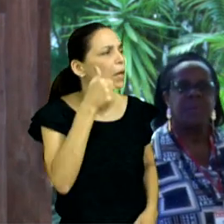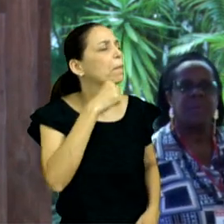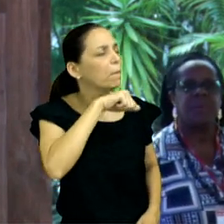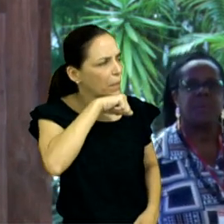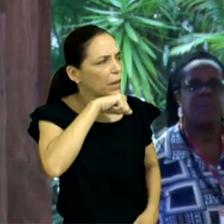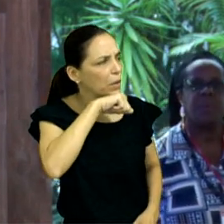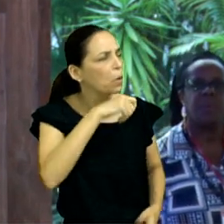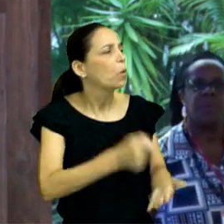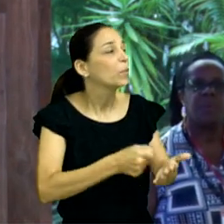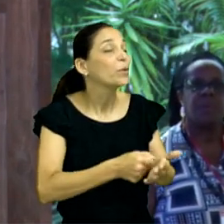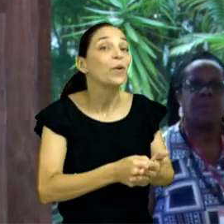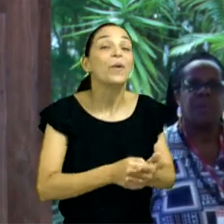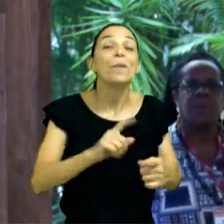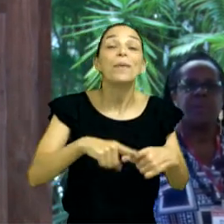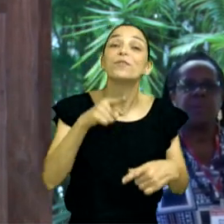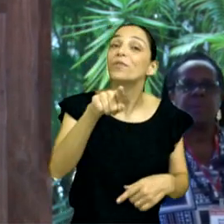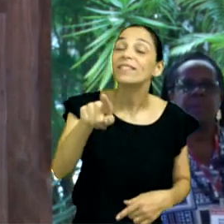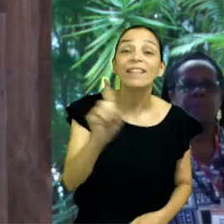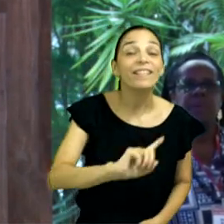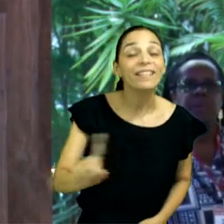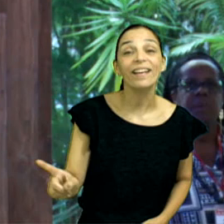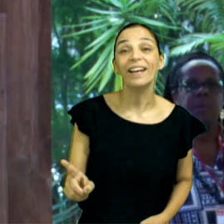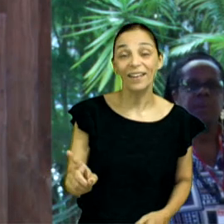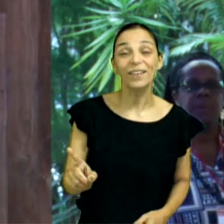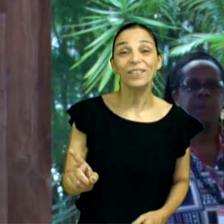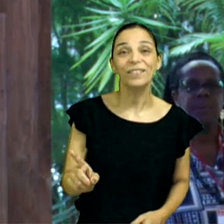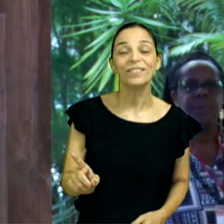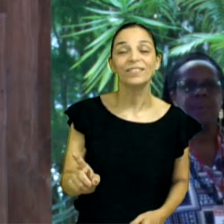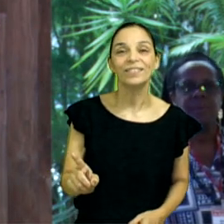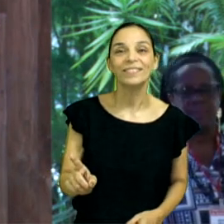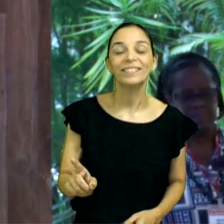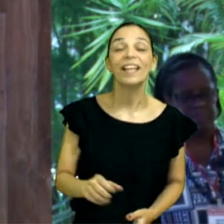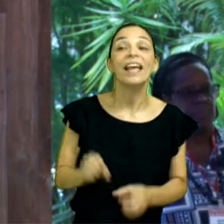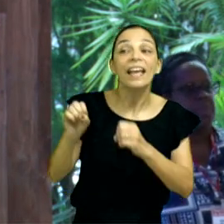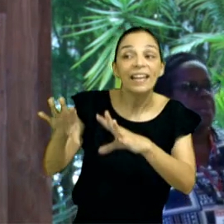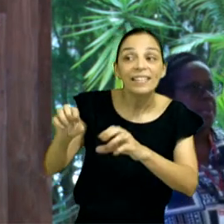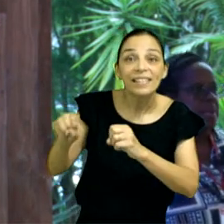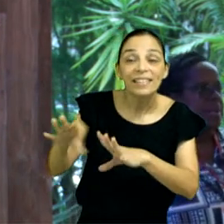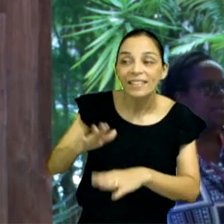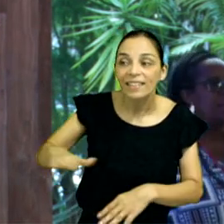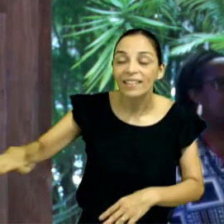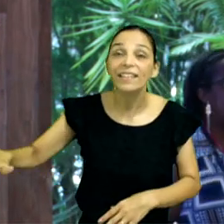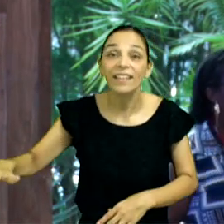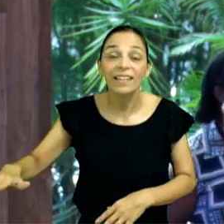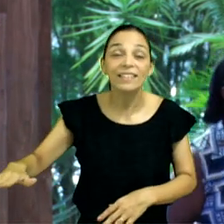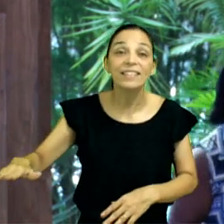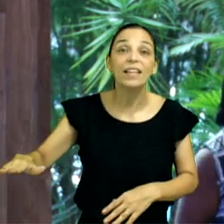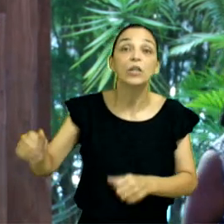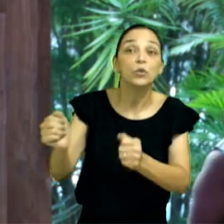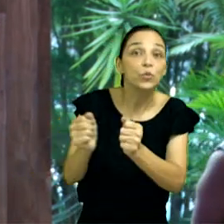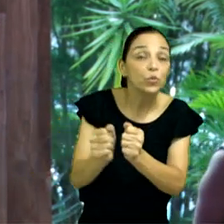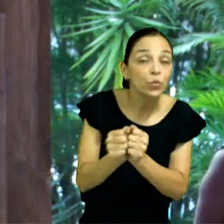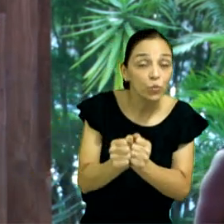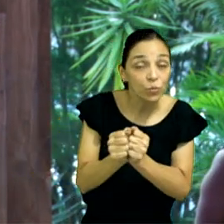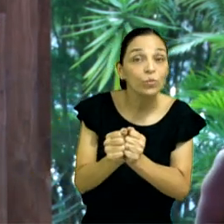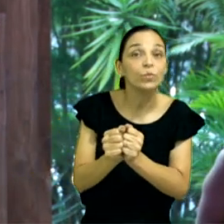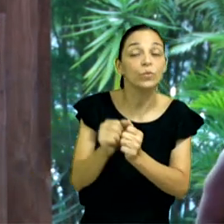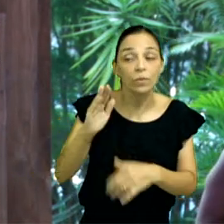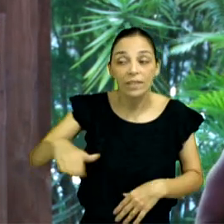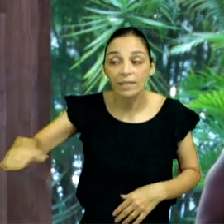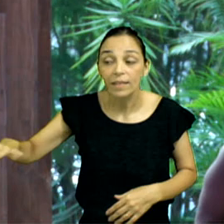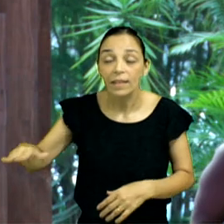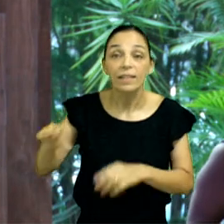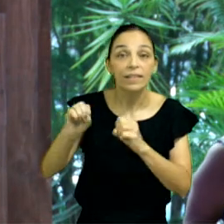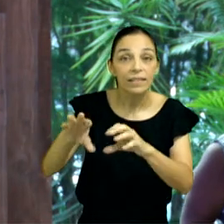Mas você não. E olha, traga mesmo seus filhos. Ensina a criança no caminho, no caminho. Não só o